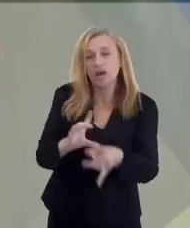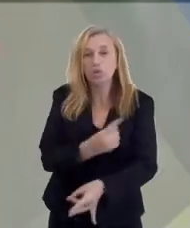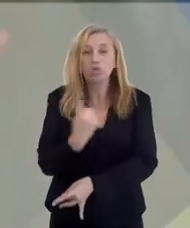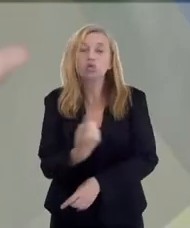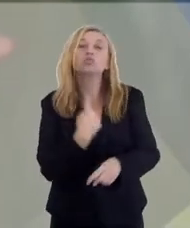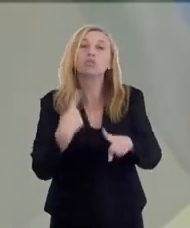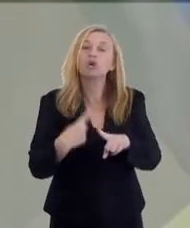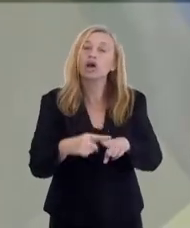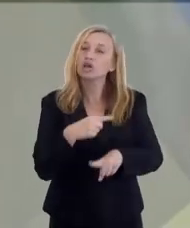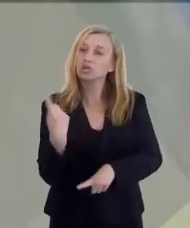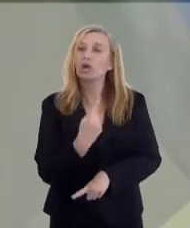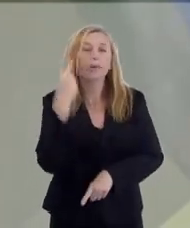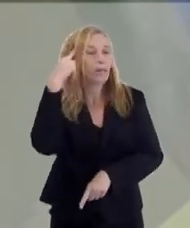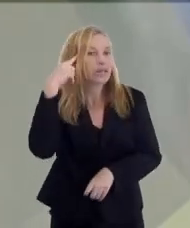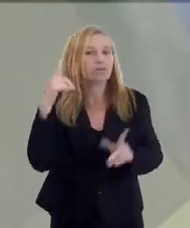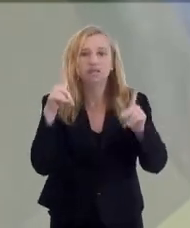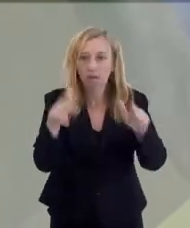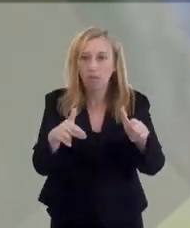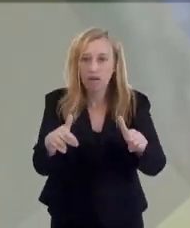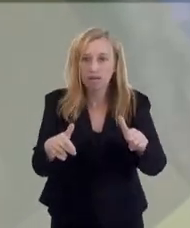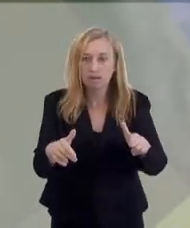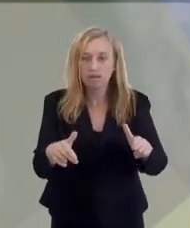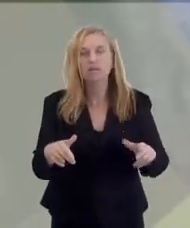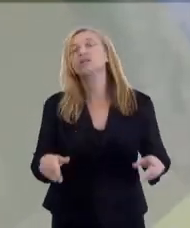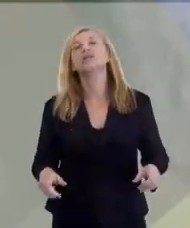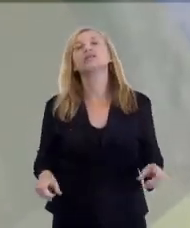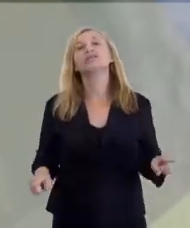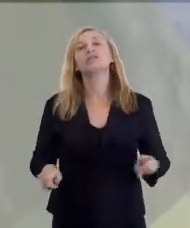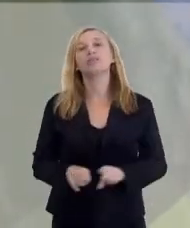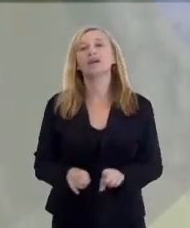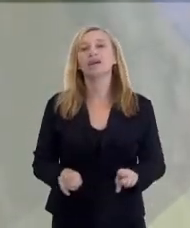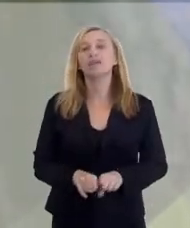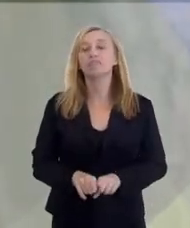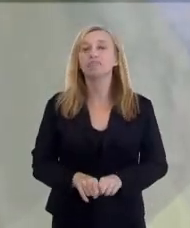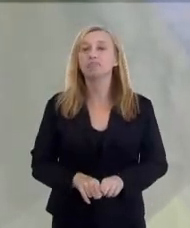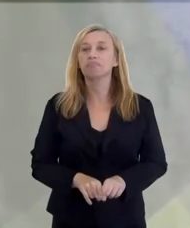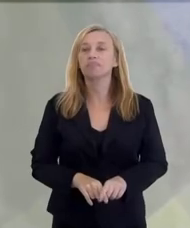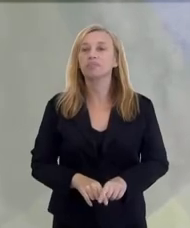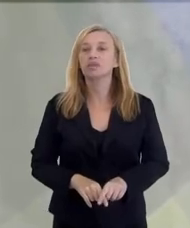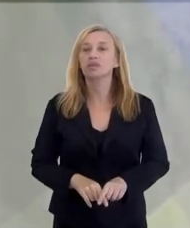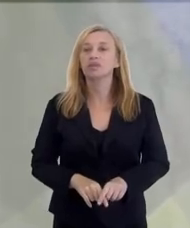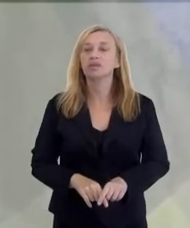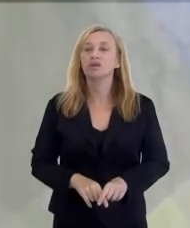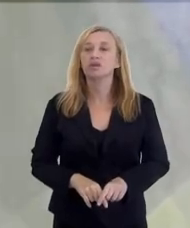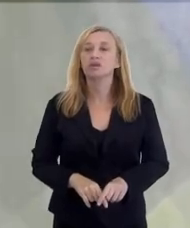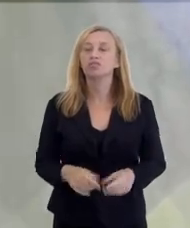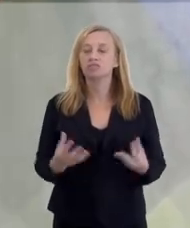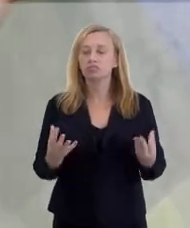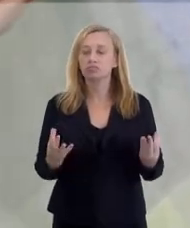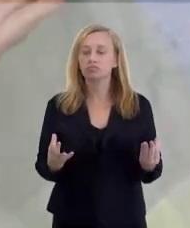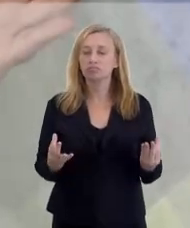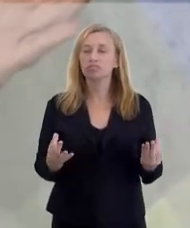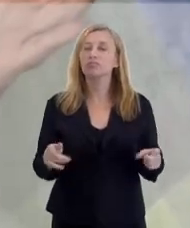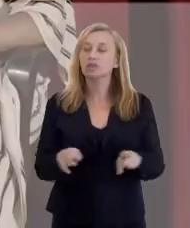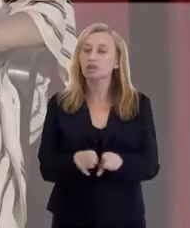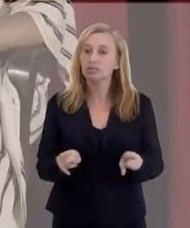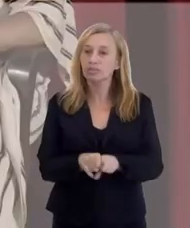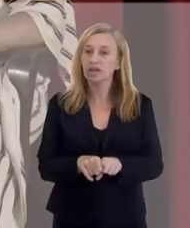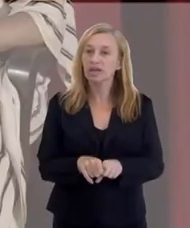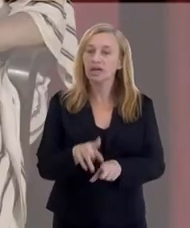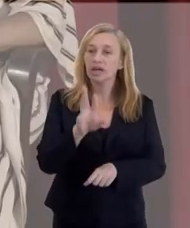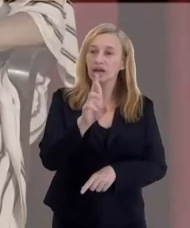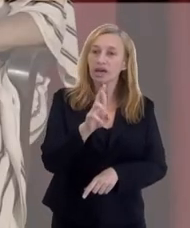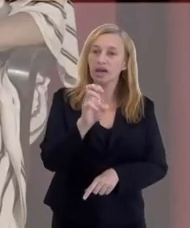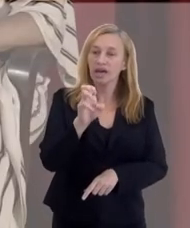interagir conosco porque nós pensamos iguais. E, além disso, os budistas, por exemplo,